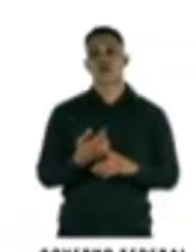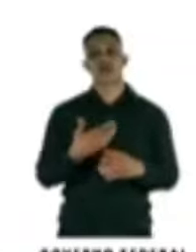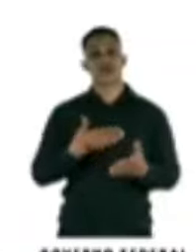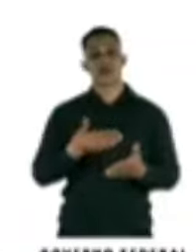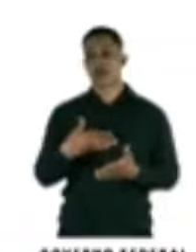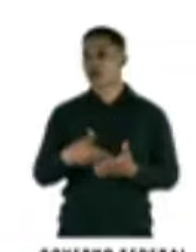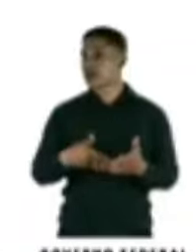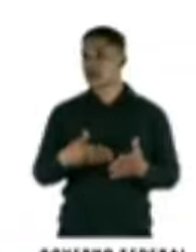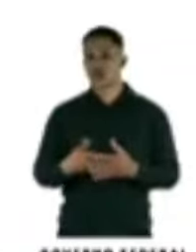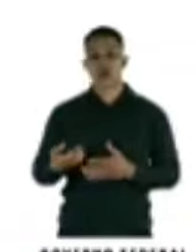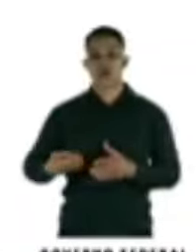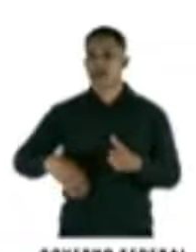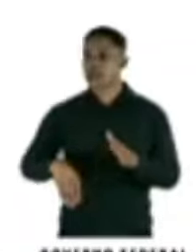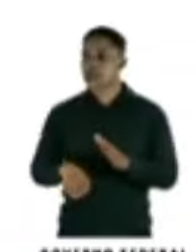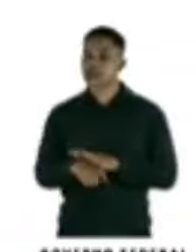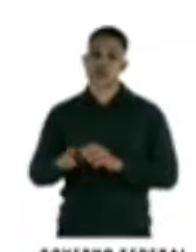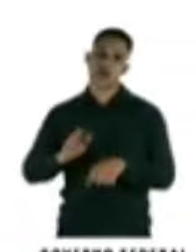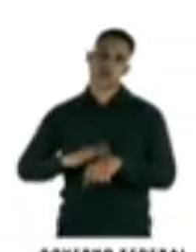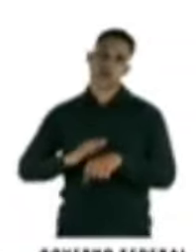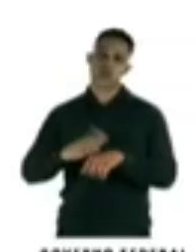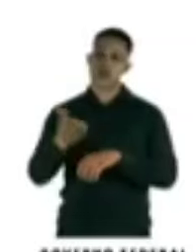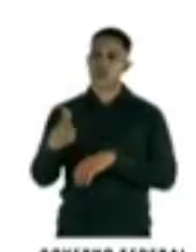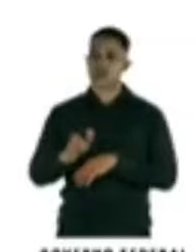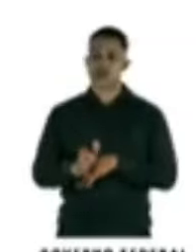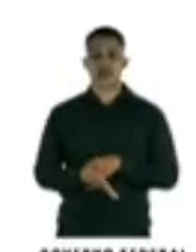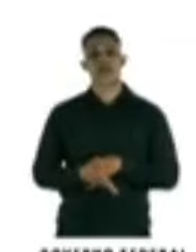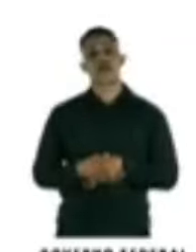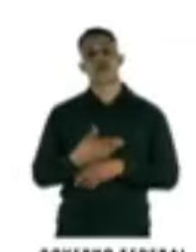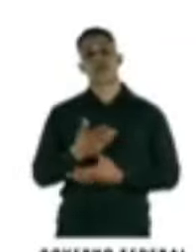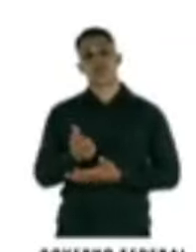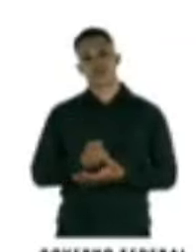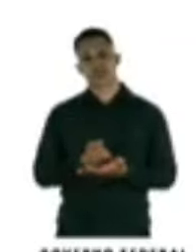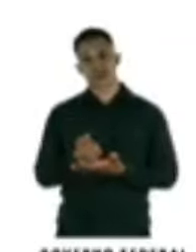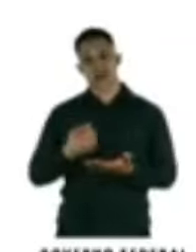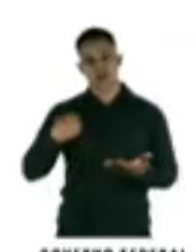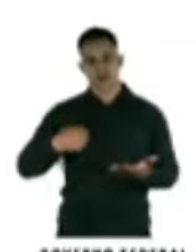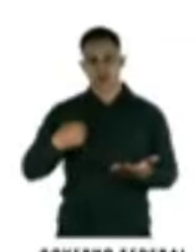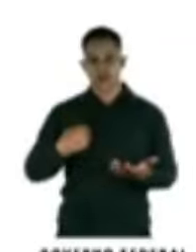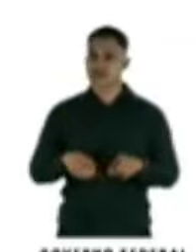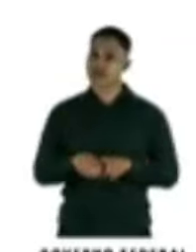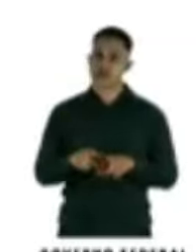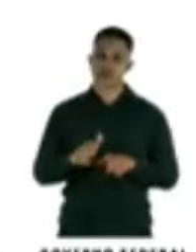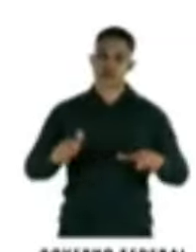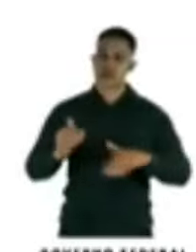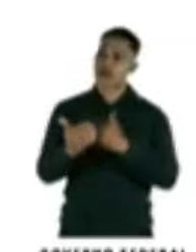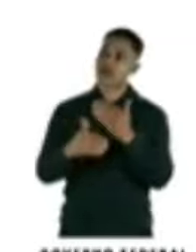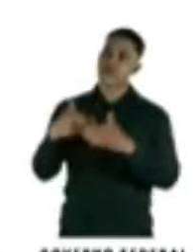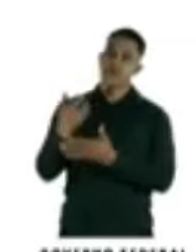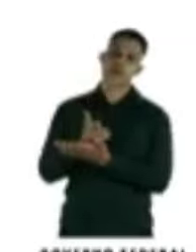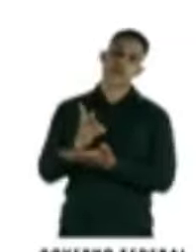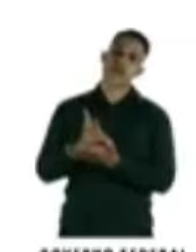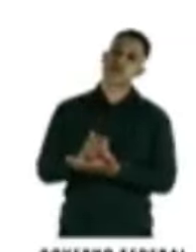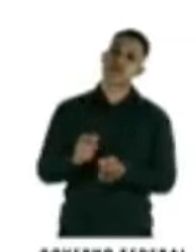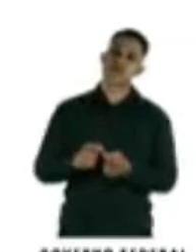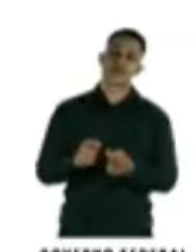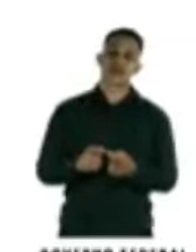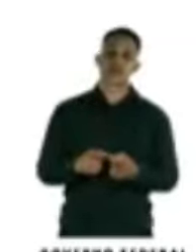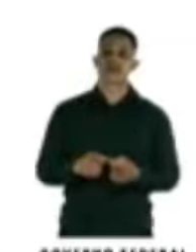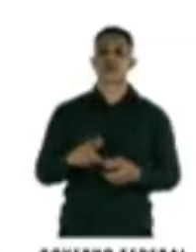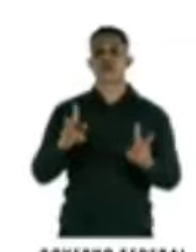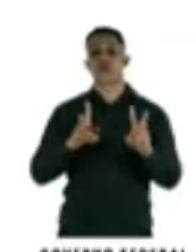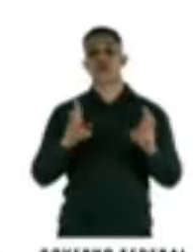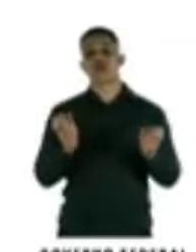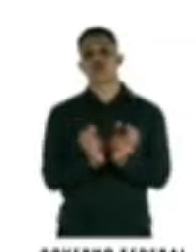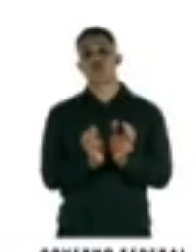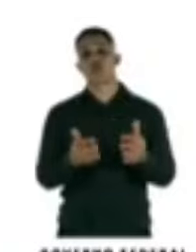queremos que chegue nessa fase do cancelamento, essa família desbeneficiária do bolso, nem que ela evolua nesses efeitos em relação